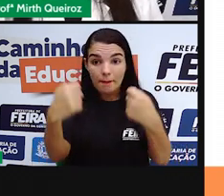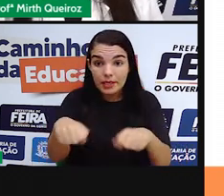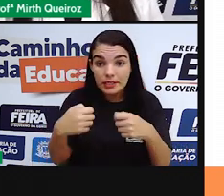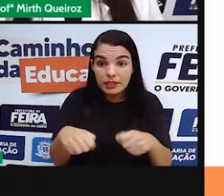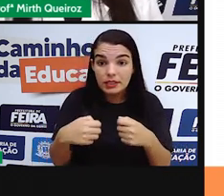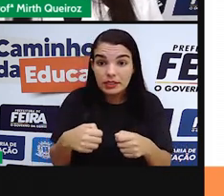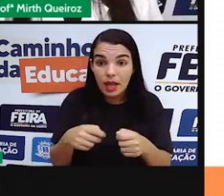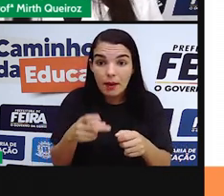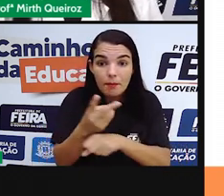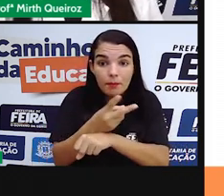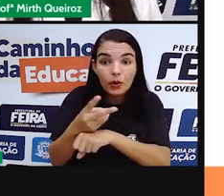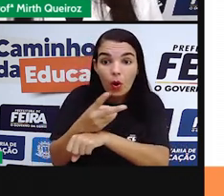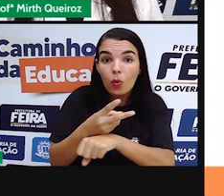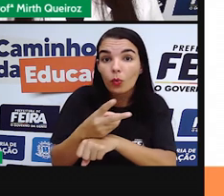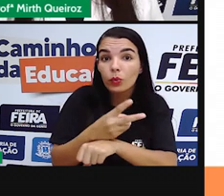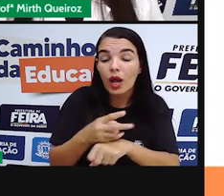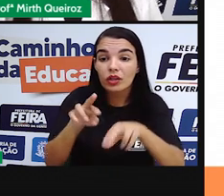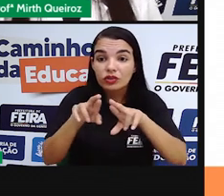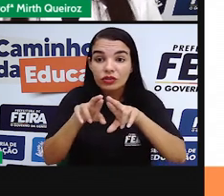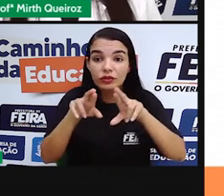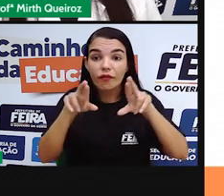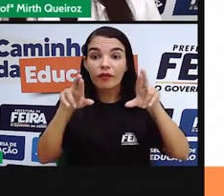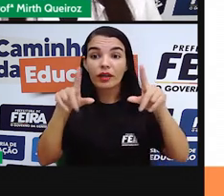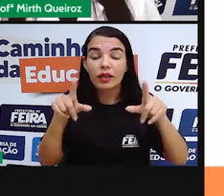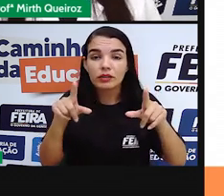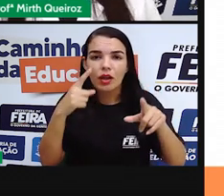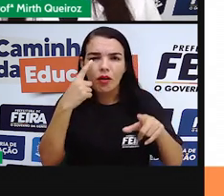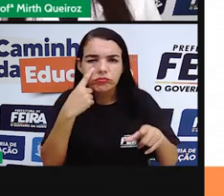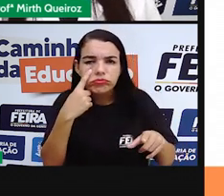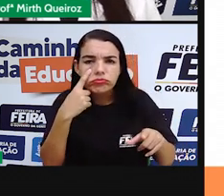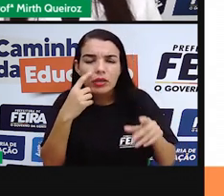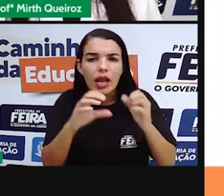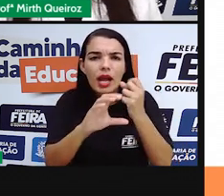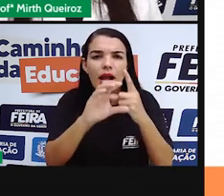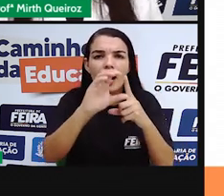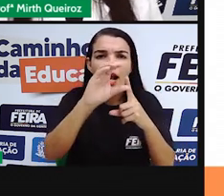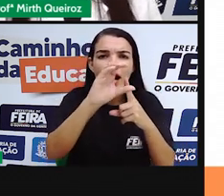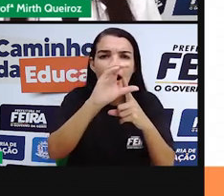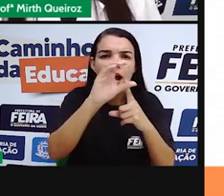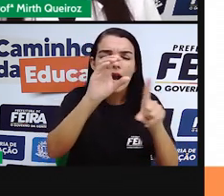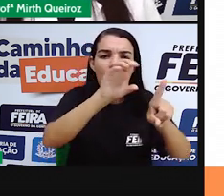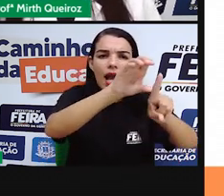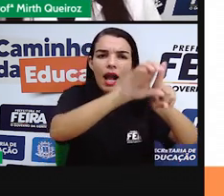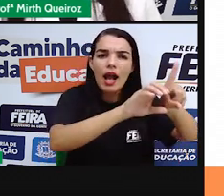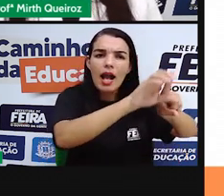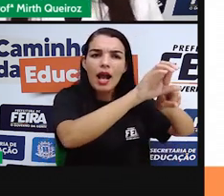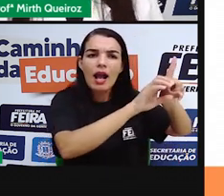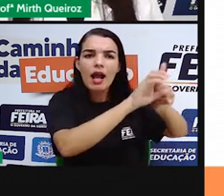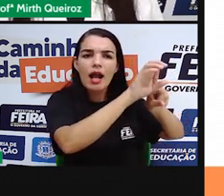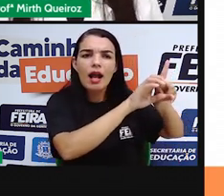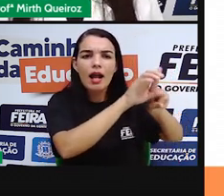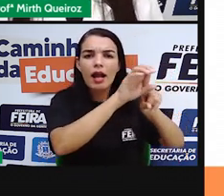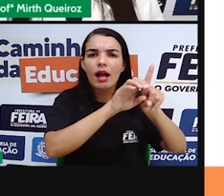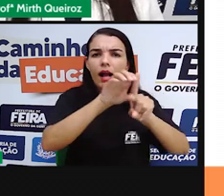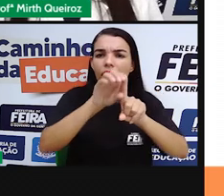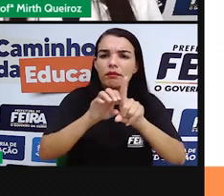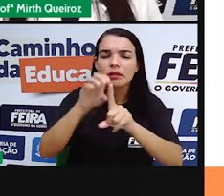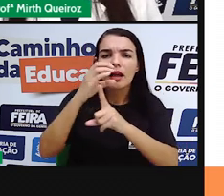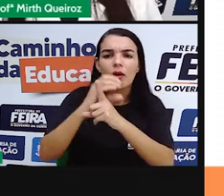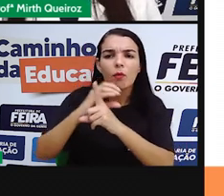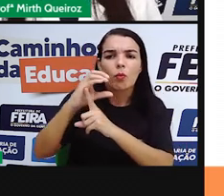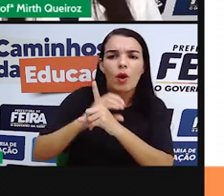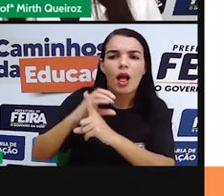diferentes tipos de calendários ao longo do tempo, como o calendário lunisolar, que é o calendário chinês, dos maias e astegas